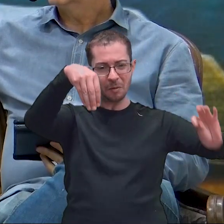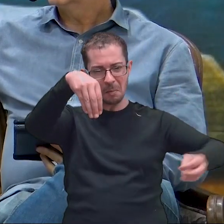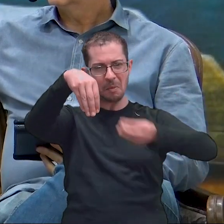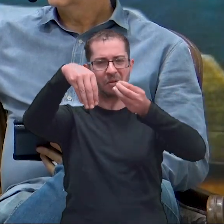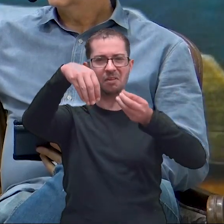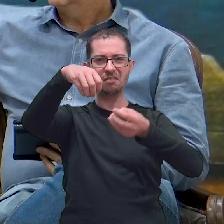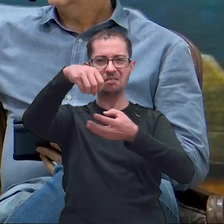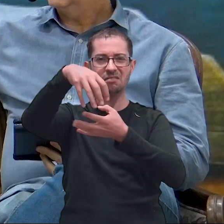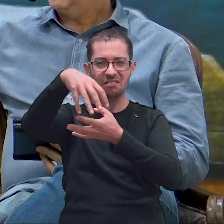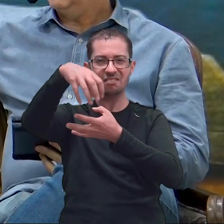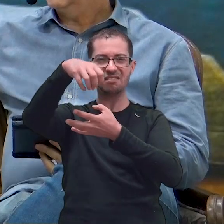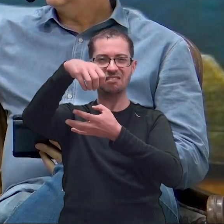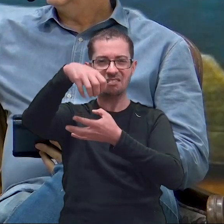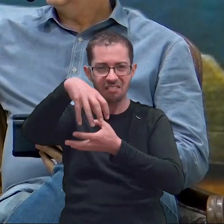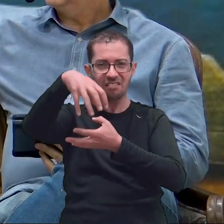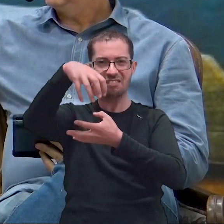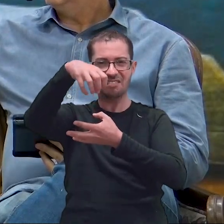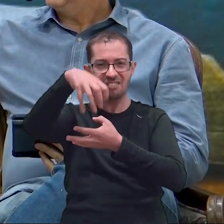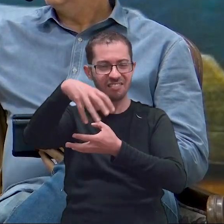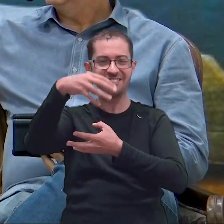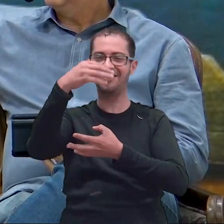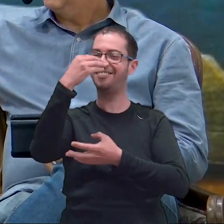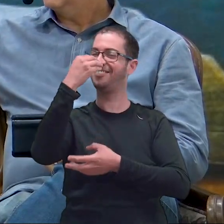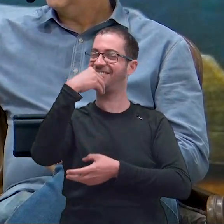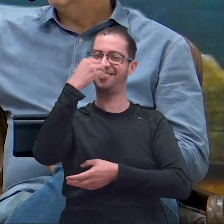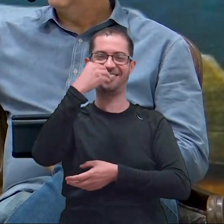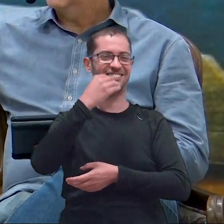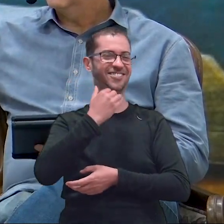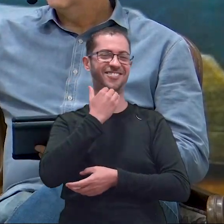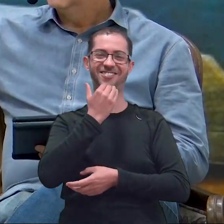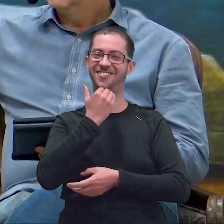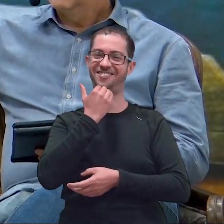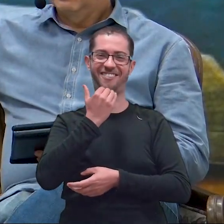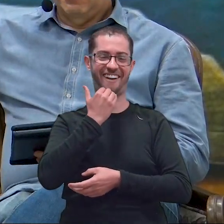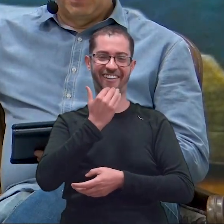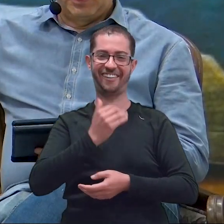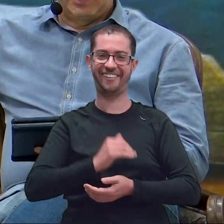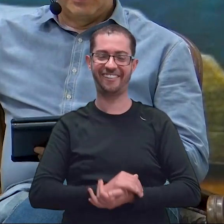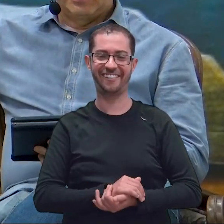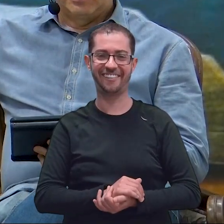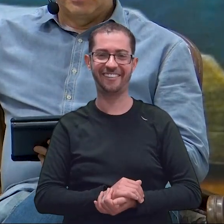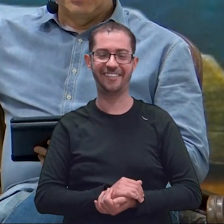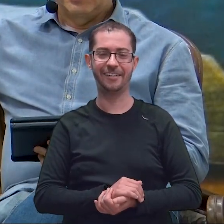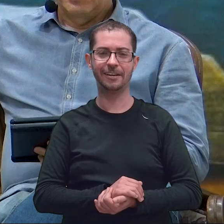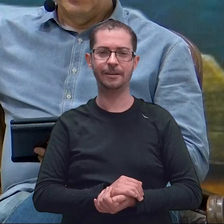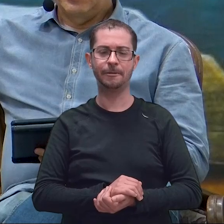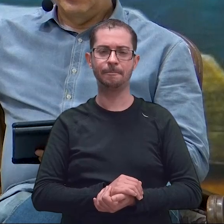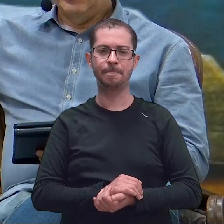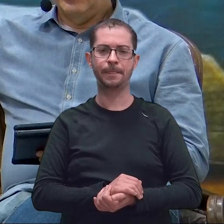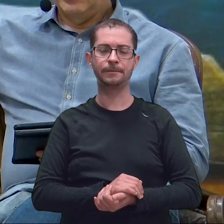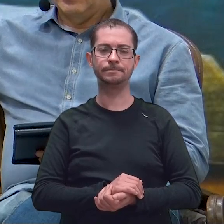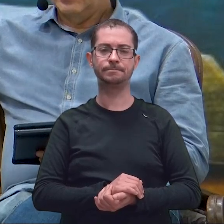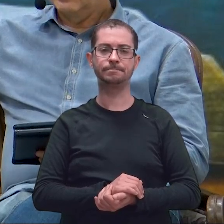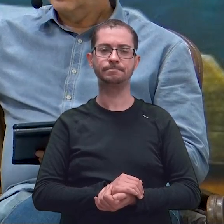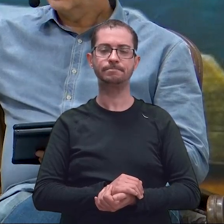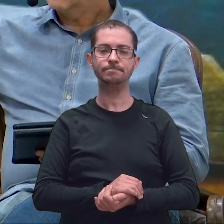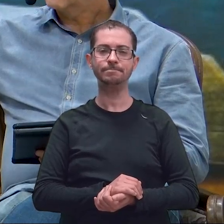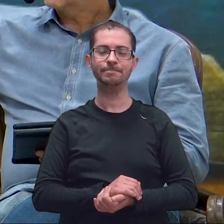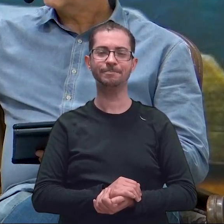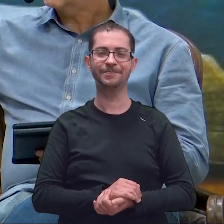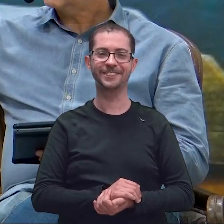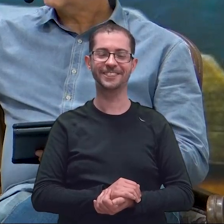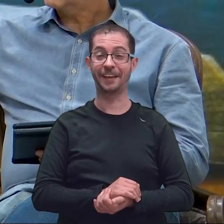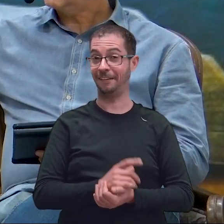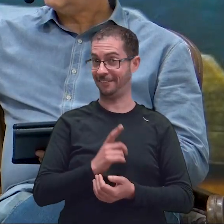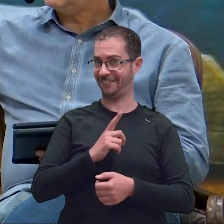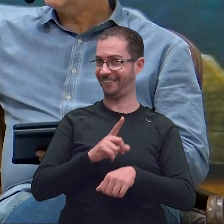né? O ralo está muito maior que a boca, né? Não enche. E, então, já que nós temos mais